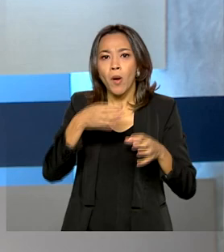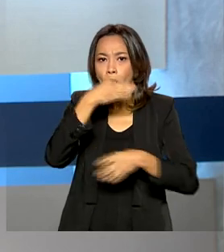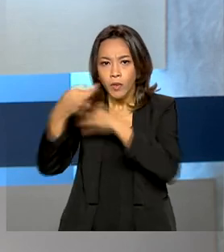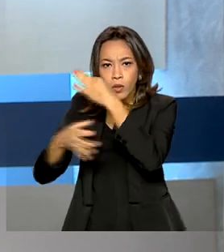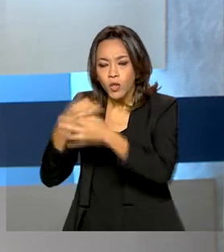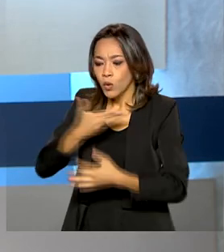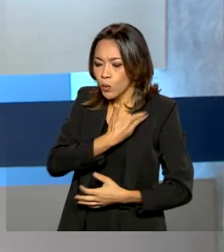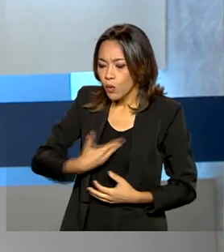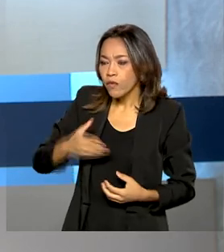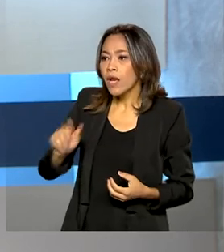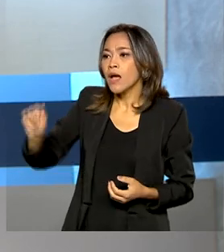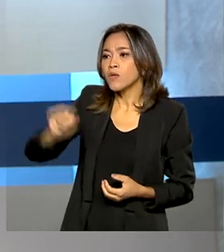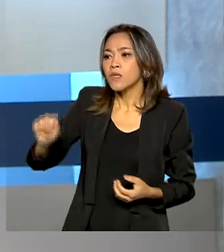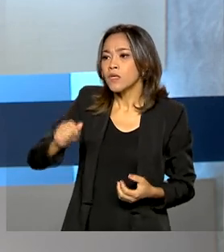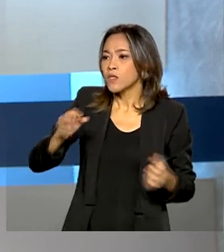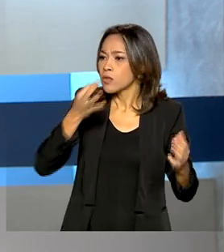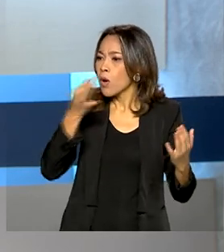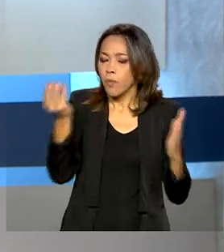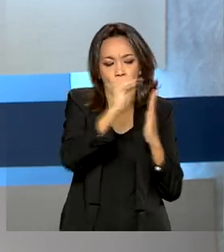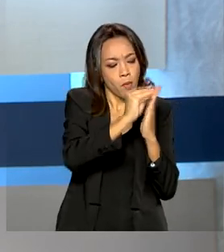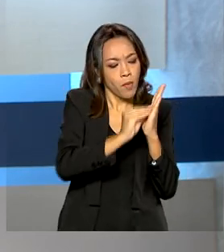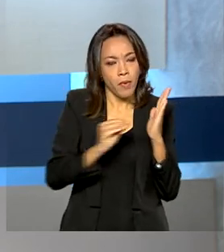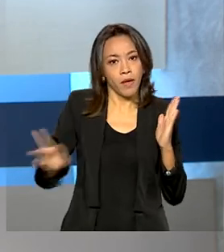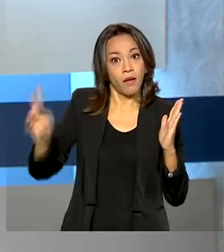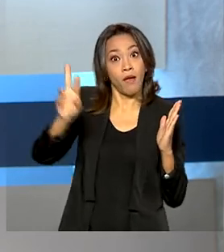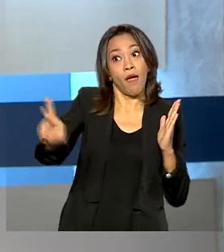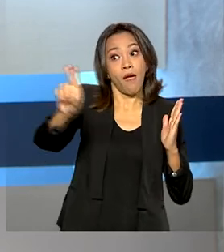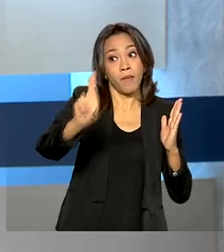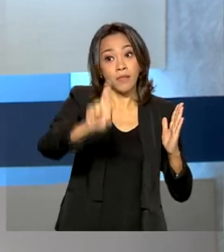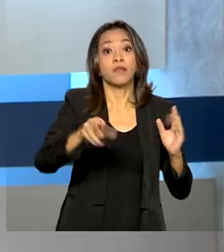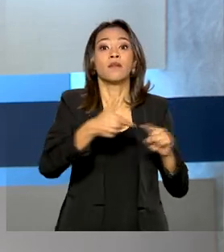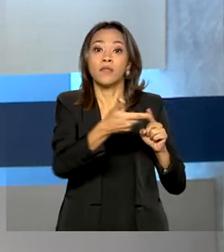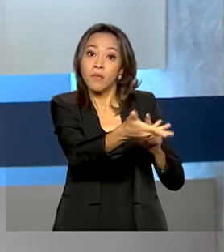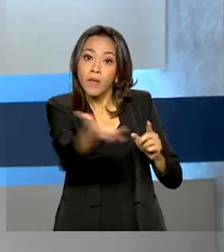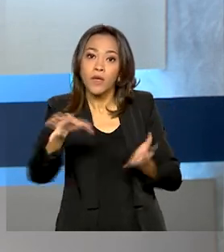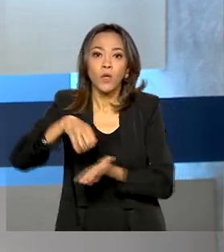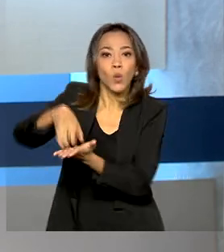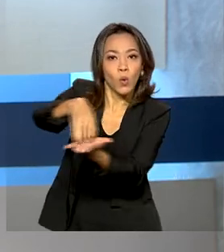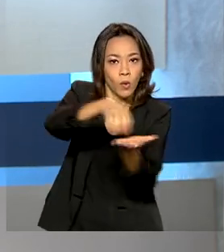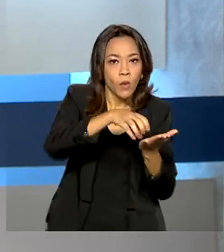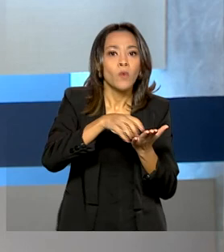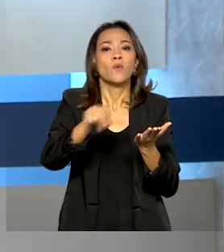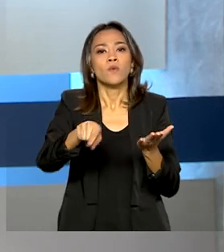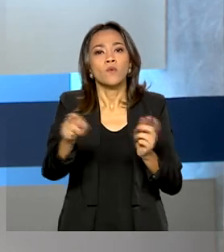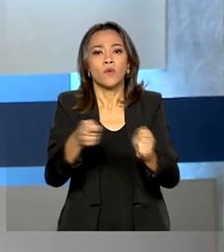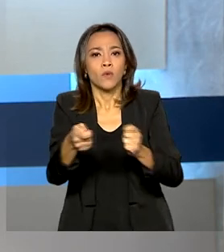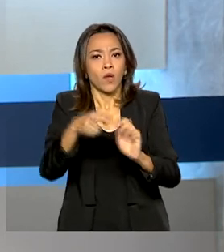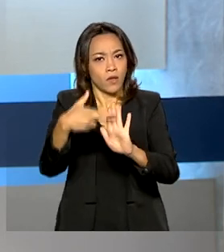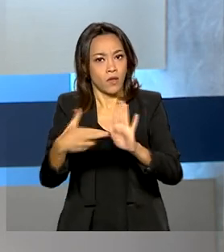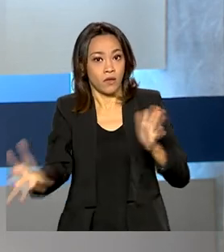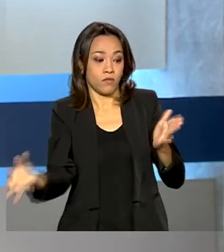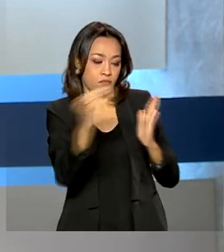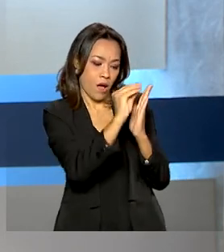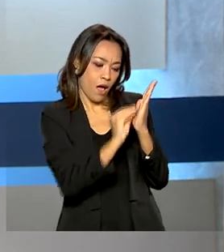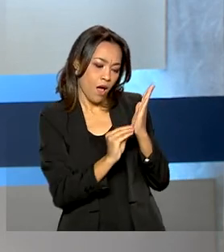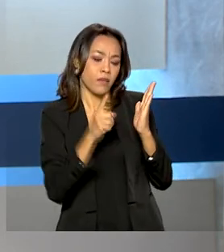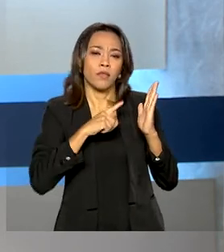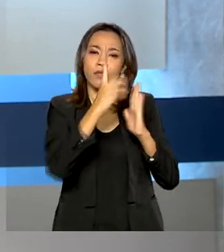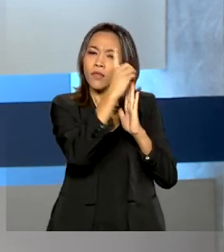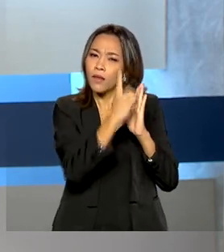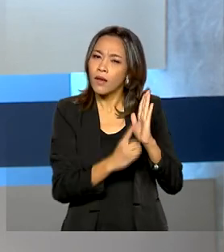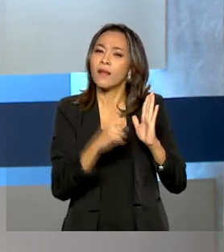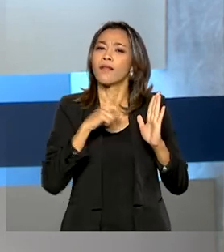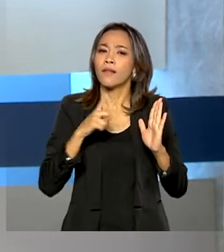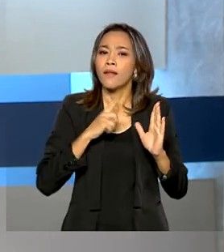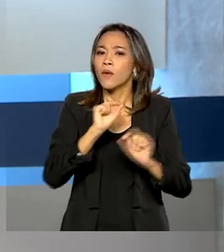governo às associações que representam o setor, além de órgãos reguladores. O decreto traz, por exemplo, a regulação de